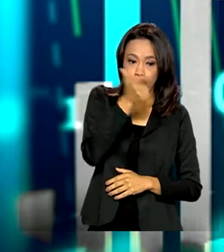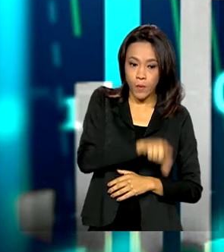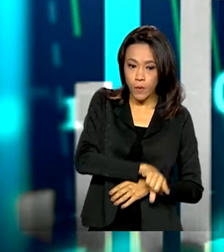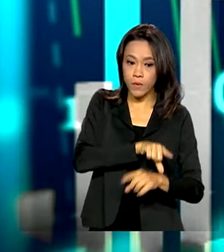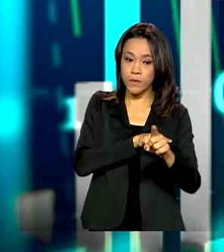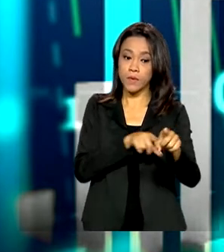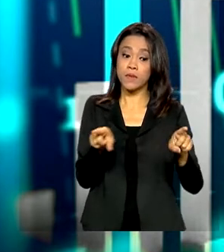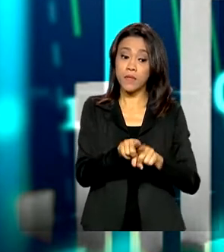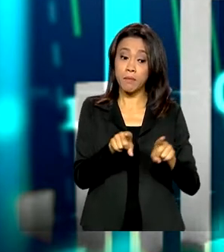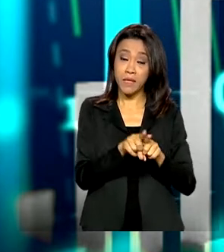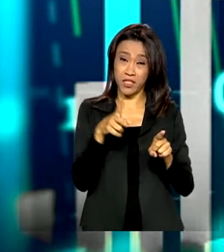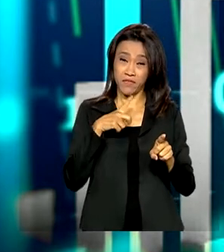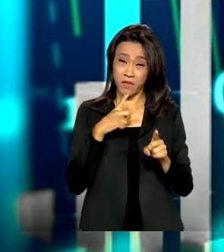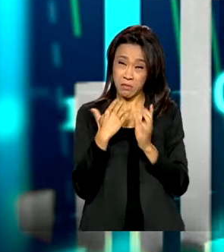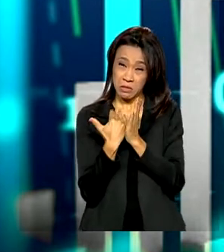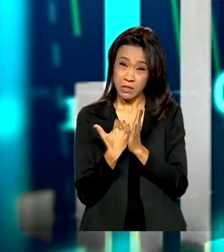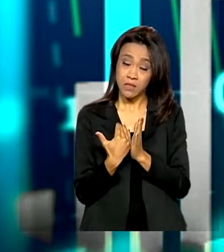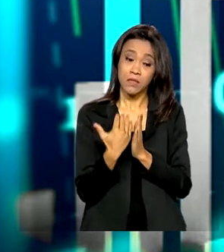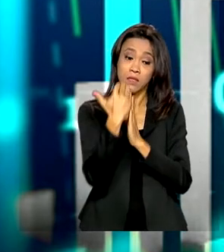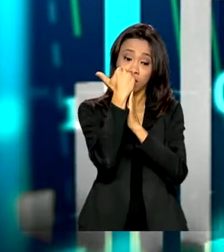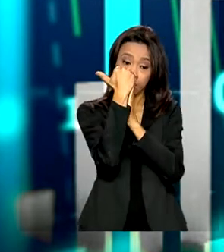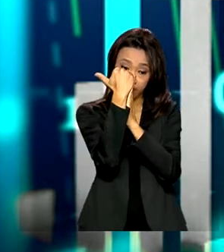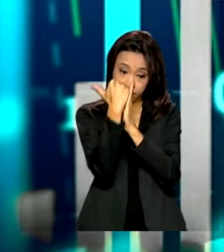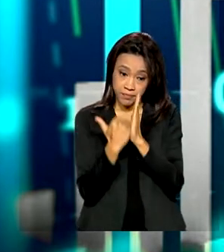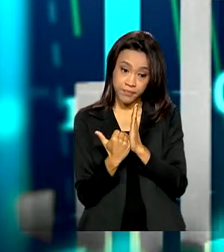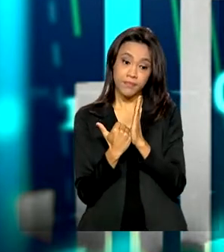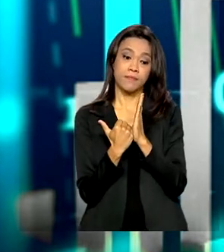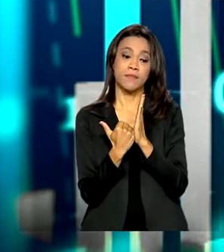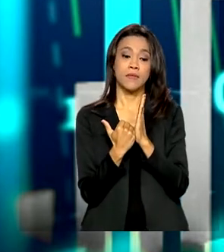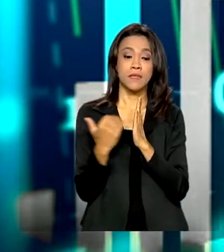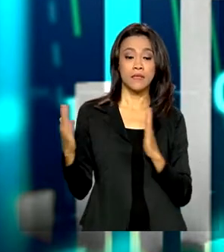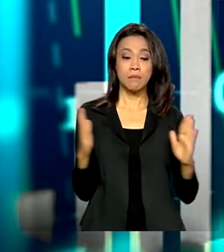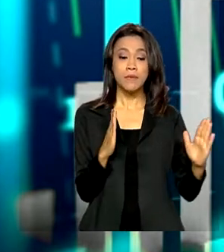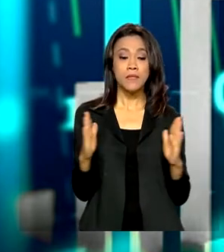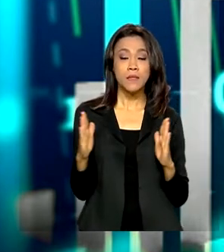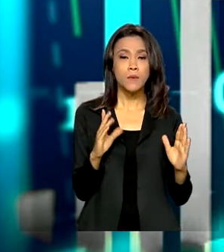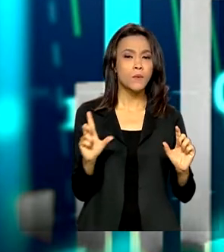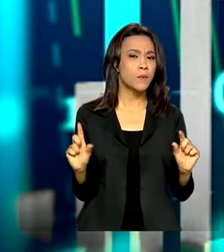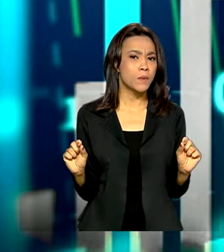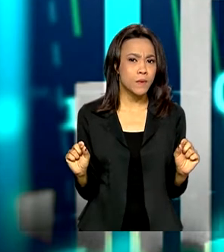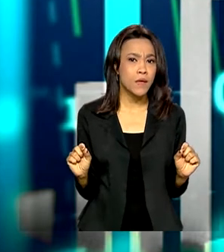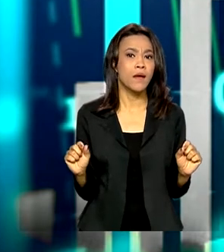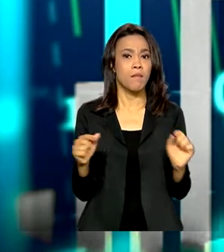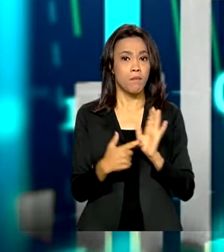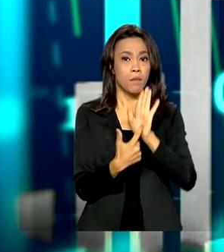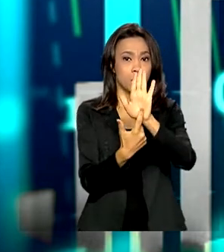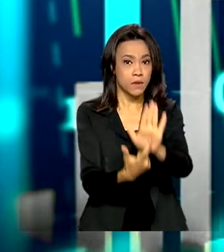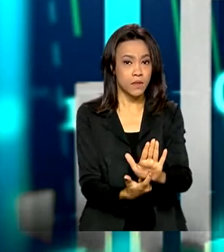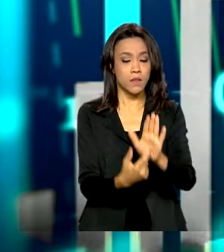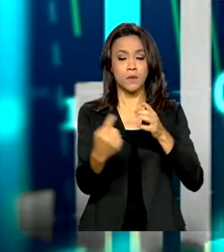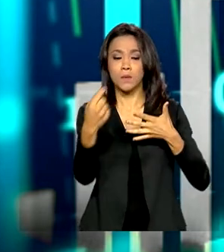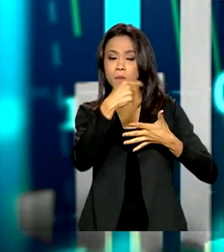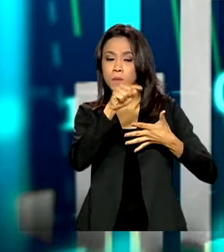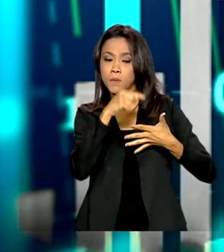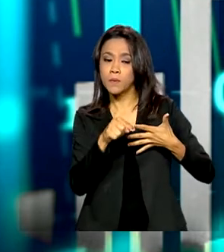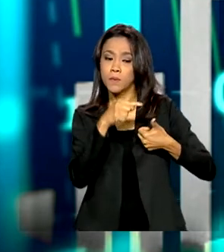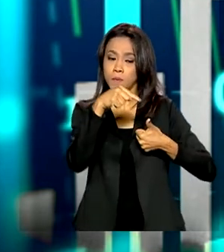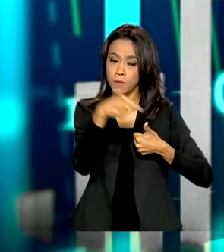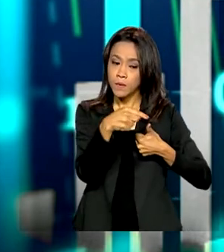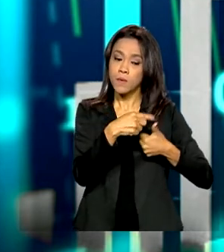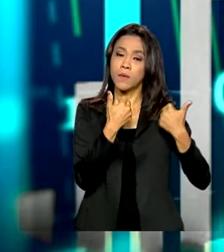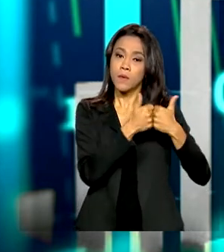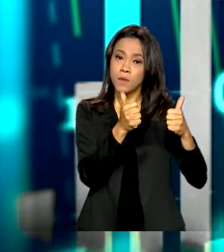nós tivemos também uma pressão deflacionária nesse período. E aí destaca-se, mais uma vez, transporte,